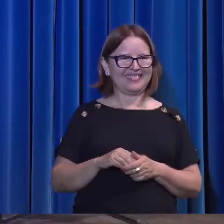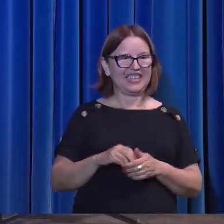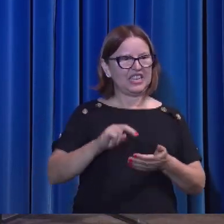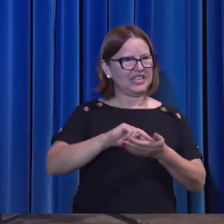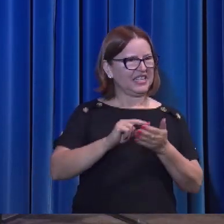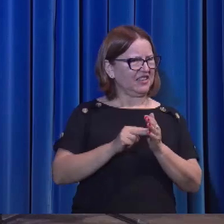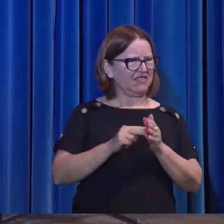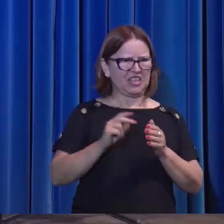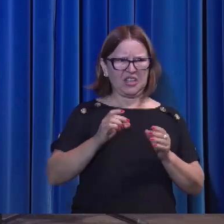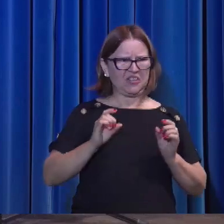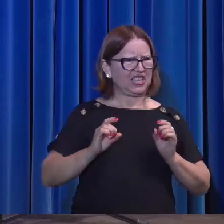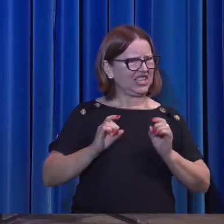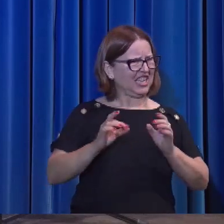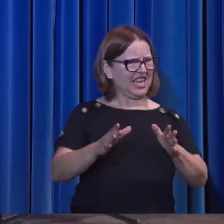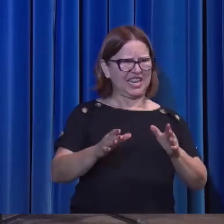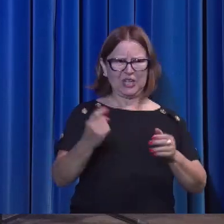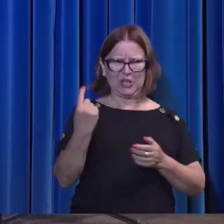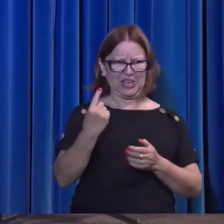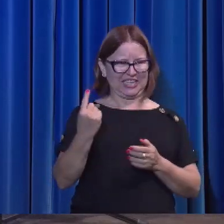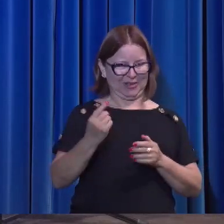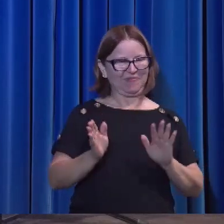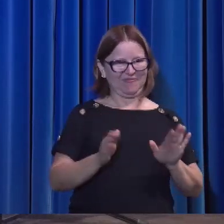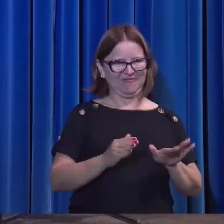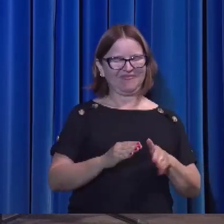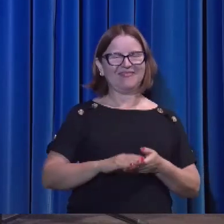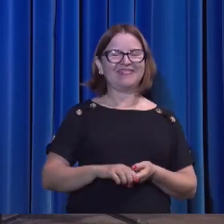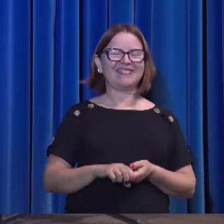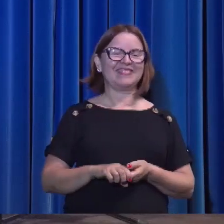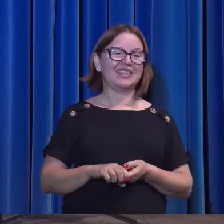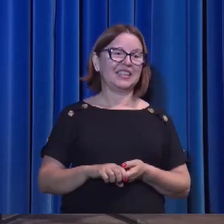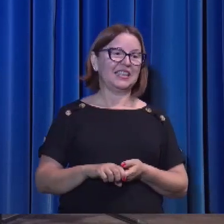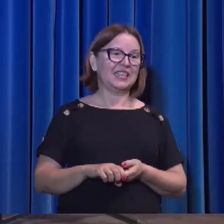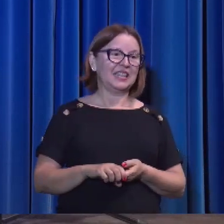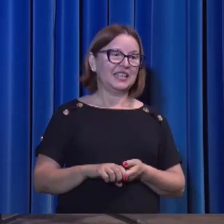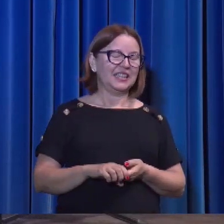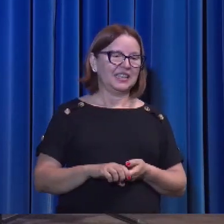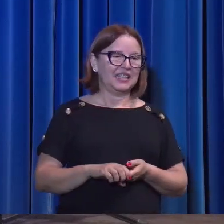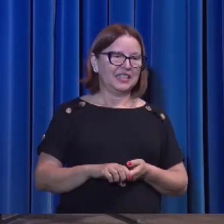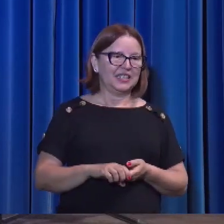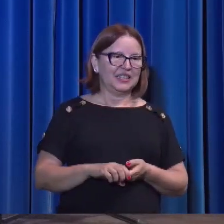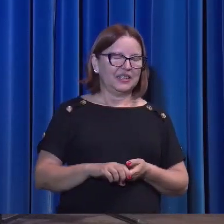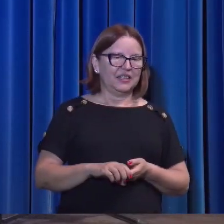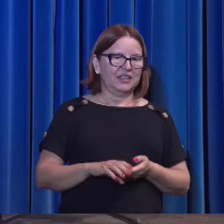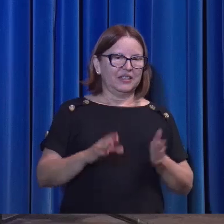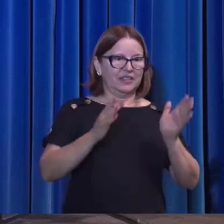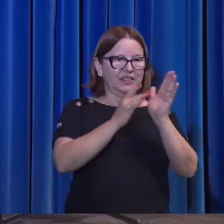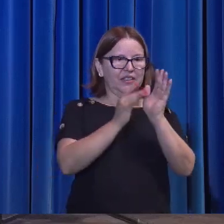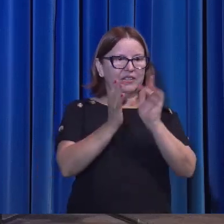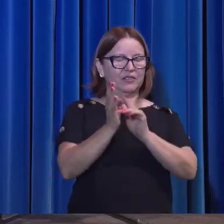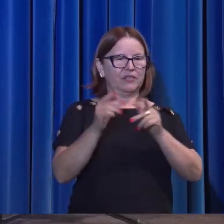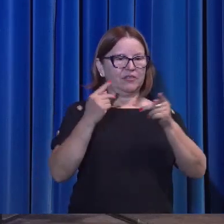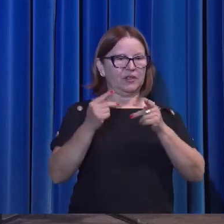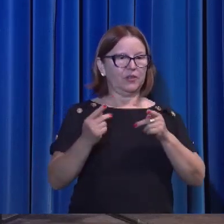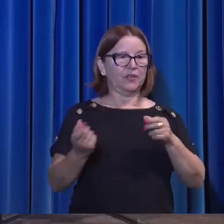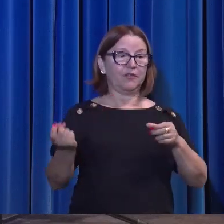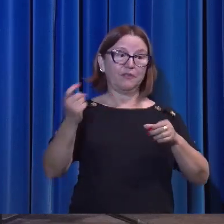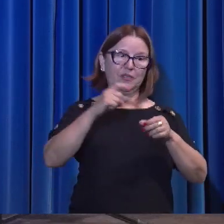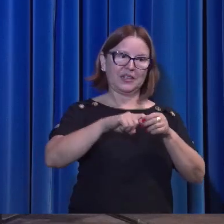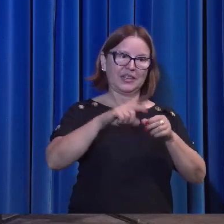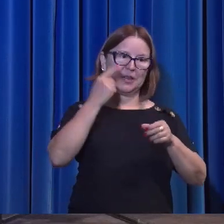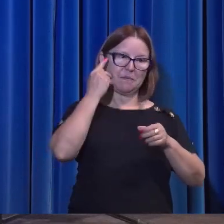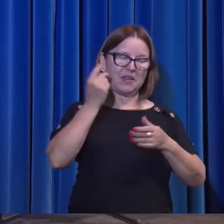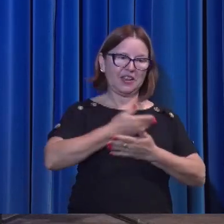Outros creem que esse voltarei para vós outros é aquele voltarei do capítulo, do versículo 13, perdão, versículo 3,